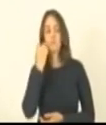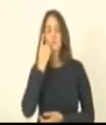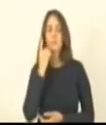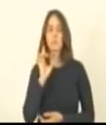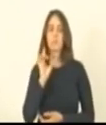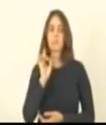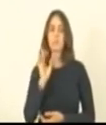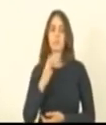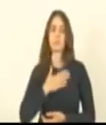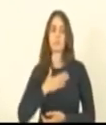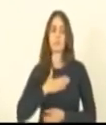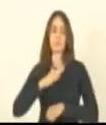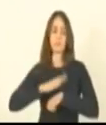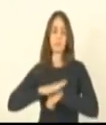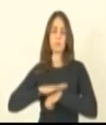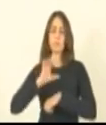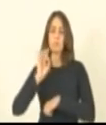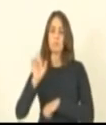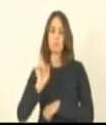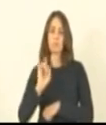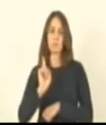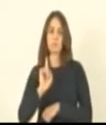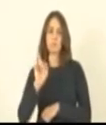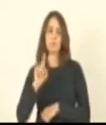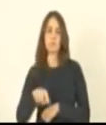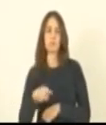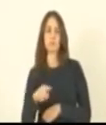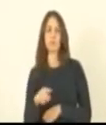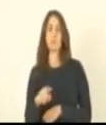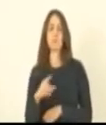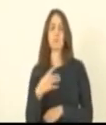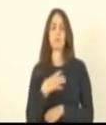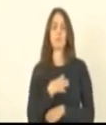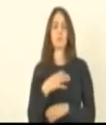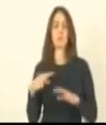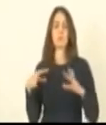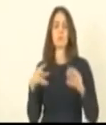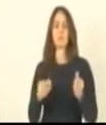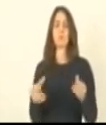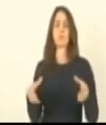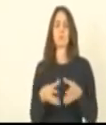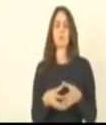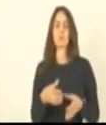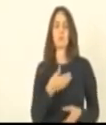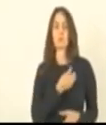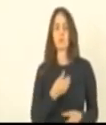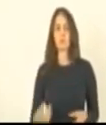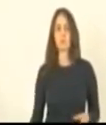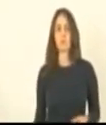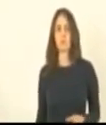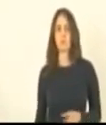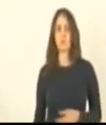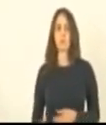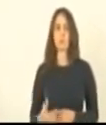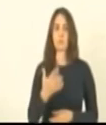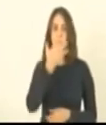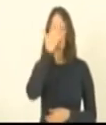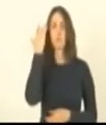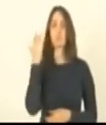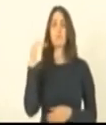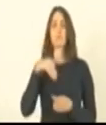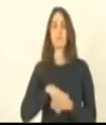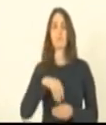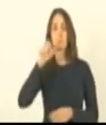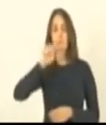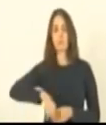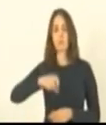apenas o meu porque sei que esse é o sentimento de toda a base do governo e de quem votou favorável a